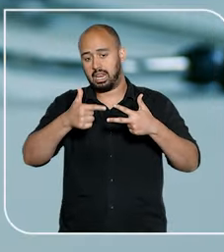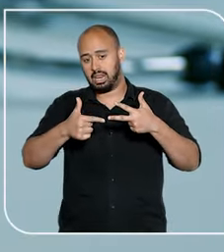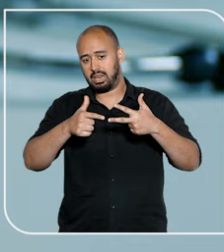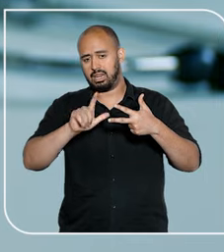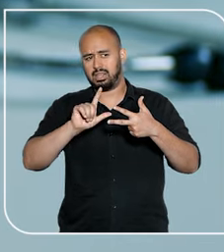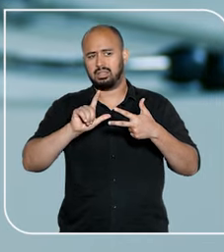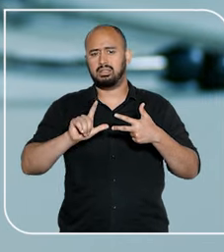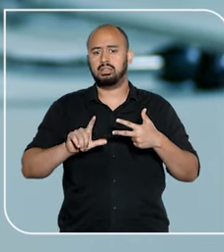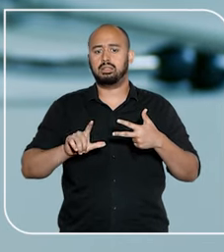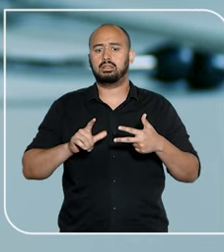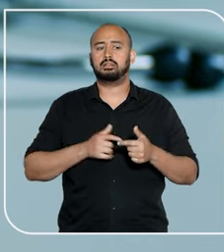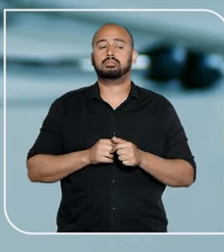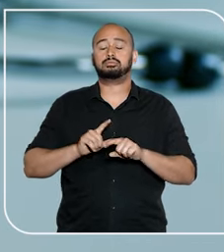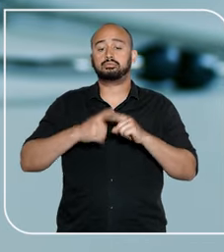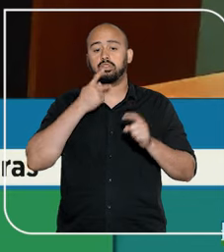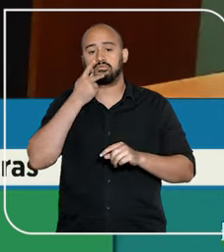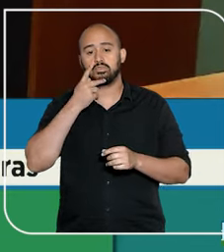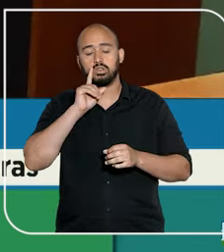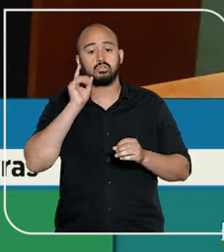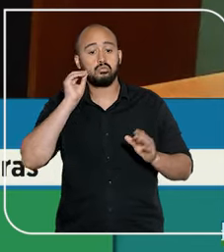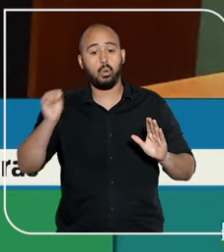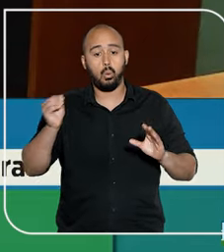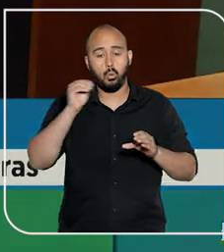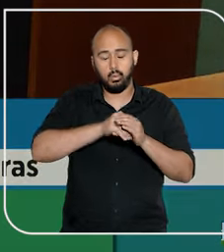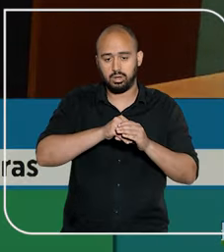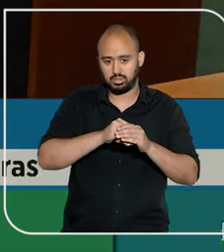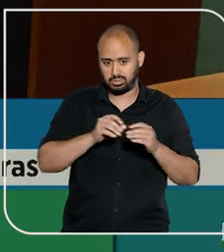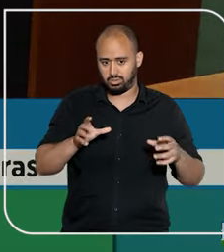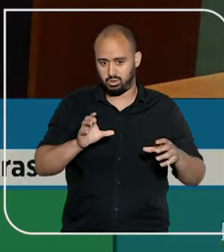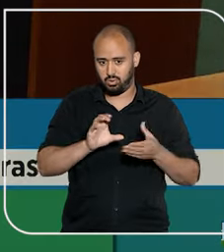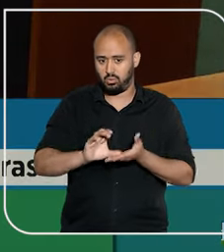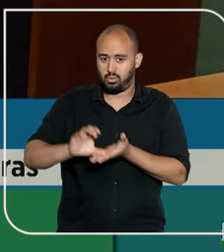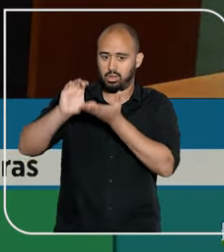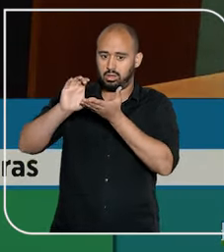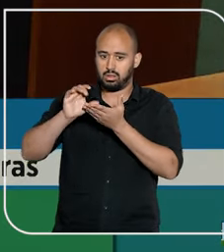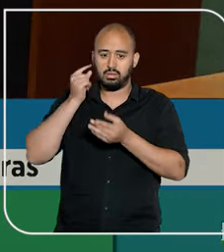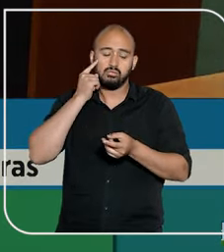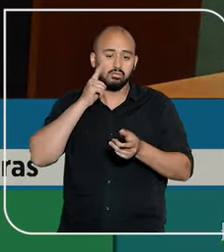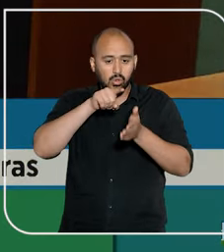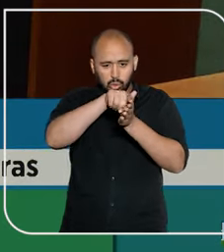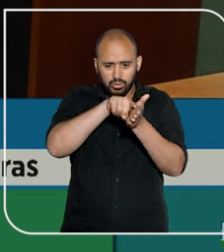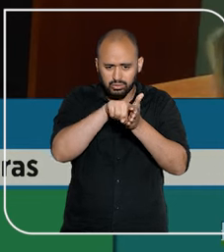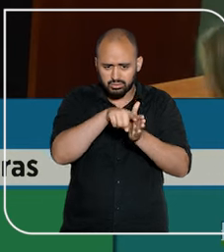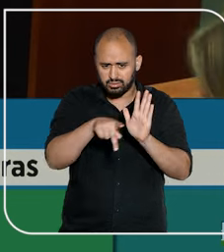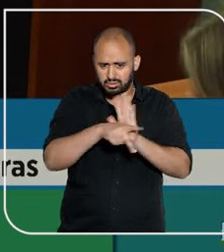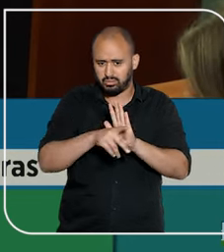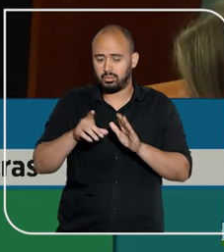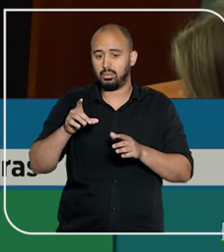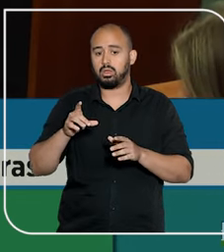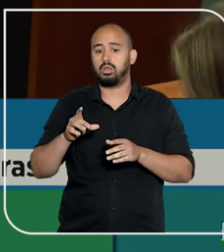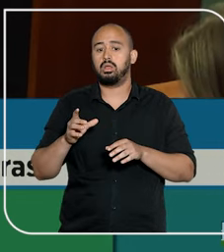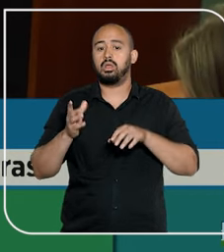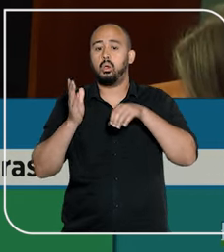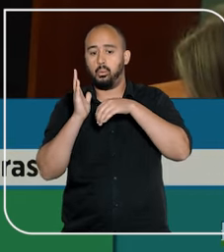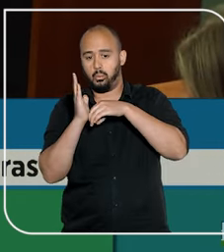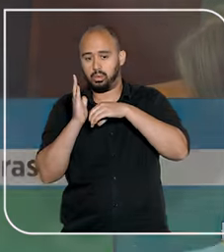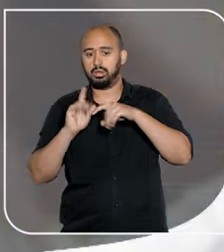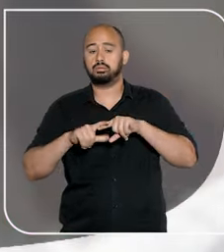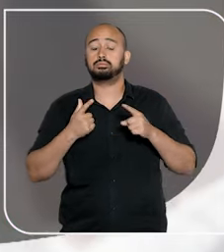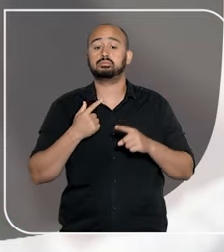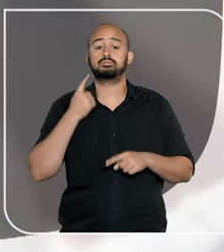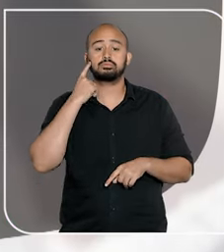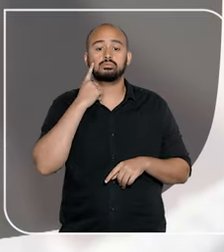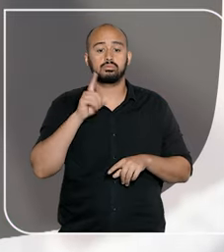20 operadoras de planos de saúde, além de instalar uma comissão parlamentar de inquérito na Câmara dos Deputados.